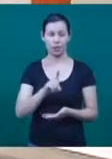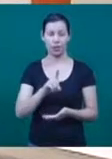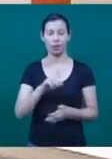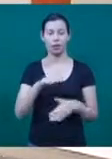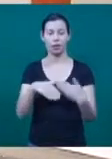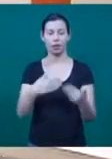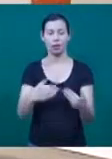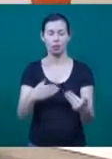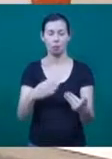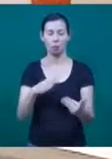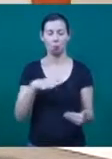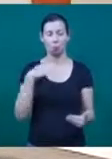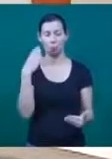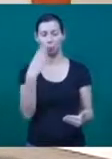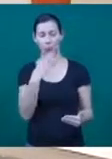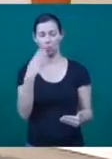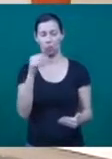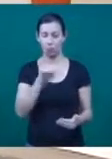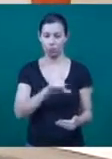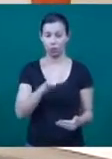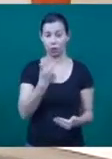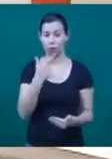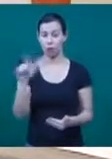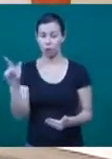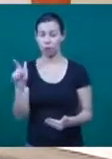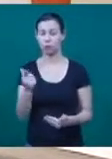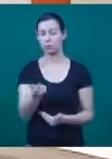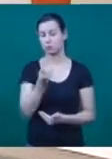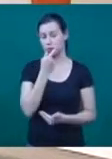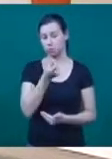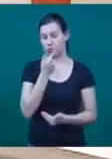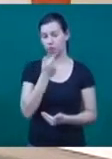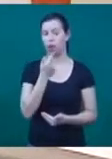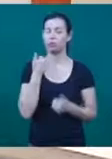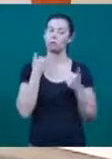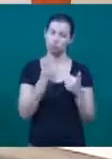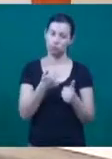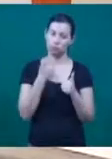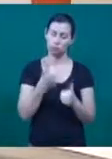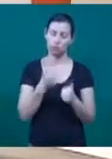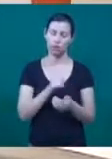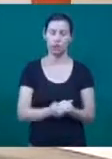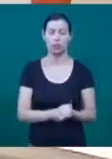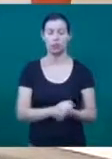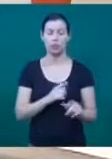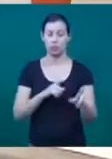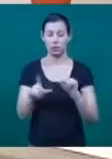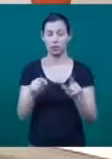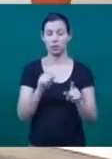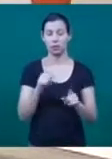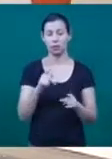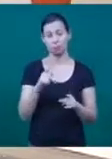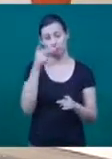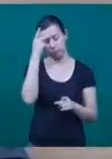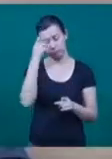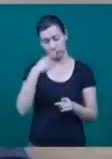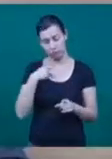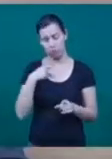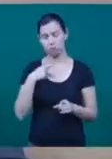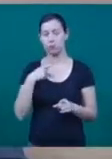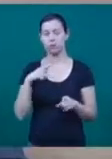ficaram muito mal. E tenho pacientes que estão dando certo, então a escolha é muito do paciente e da orientação do médico.